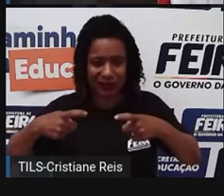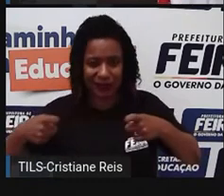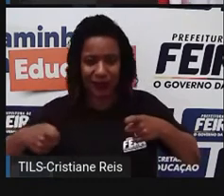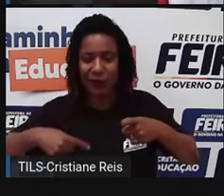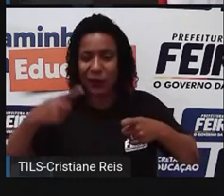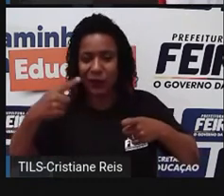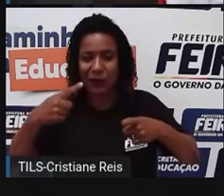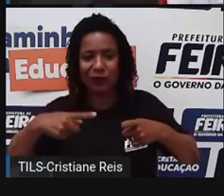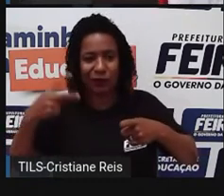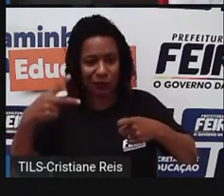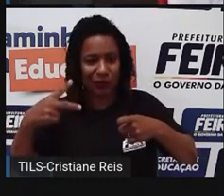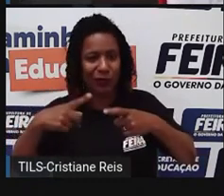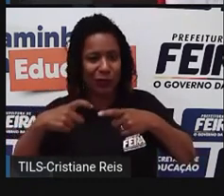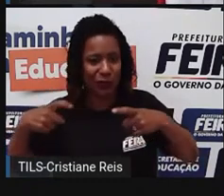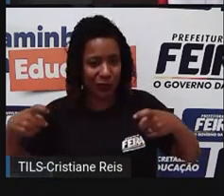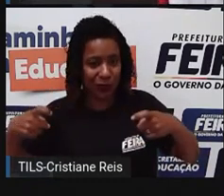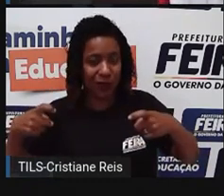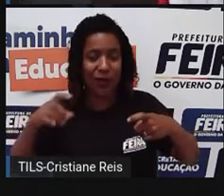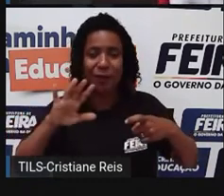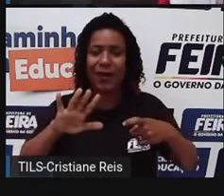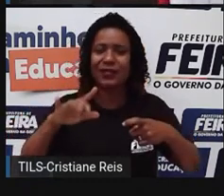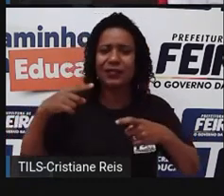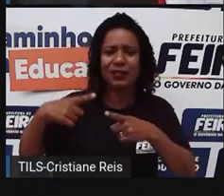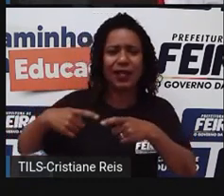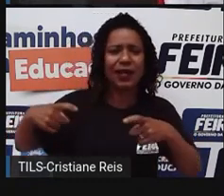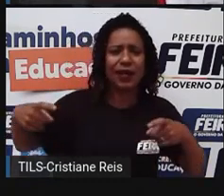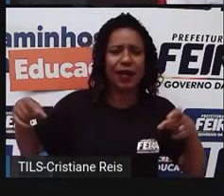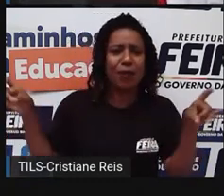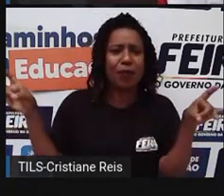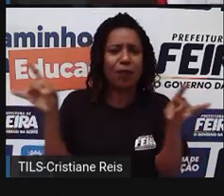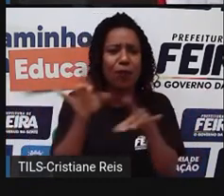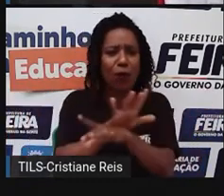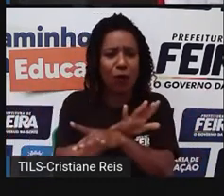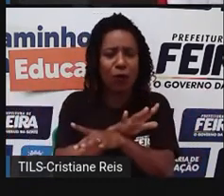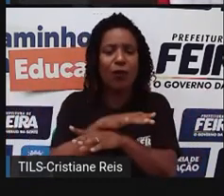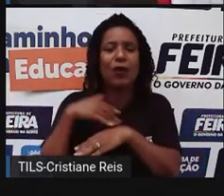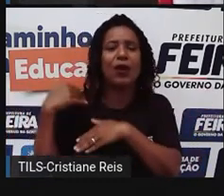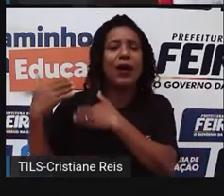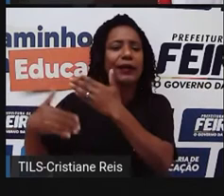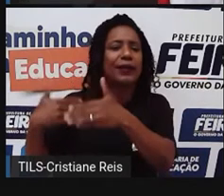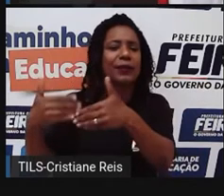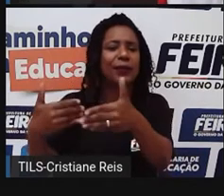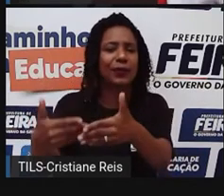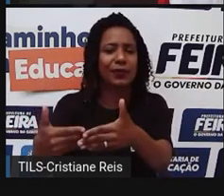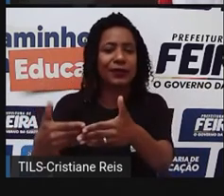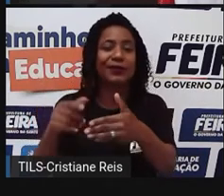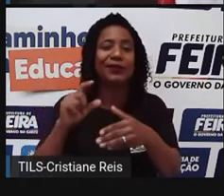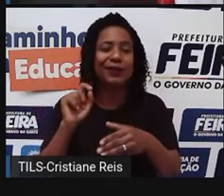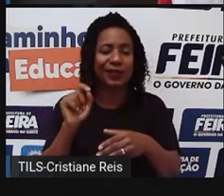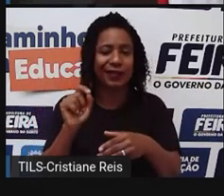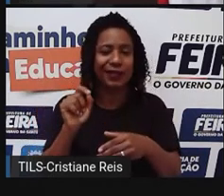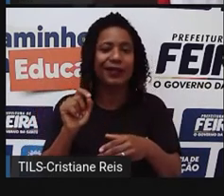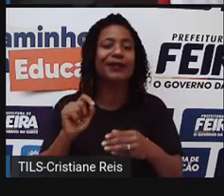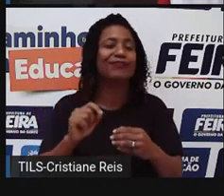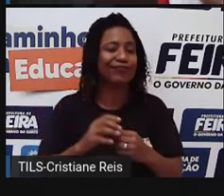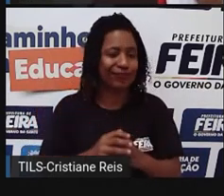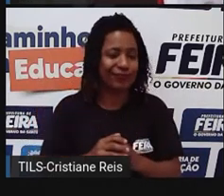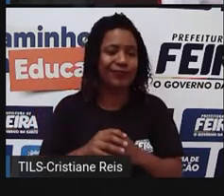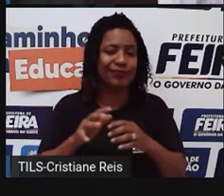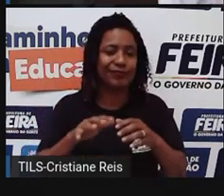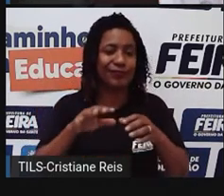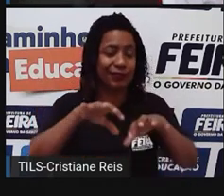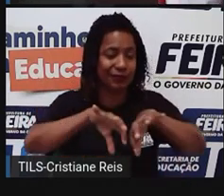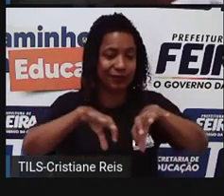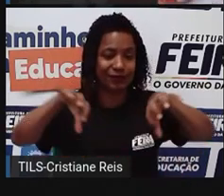dizendo, bi, né, dois, eram dois polos, de um lado a gente tinha a União Soviética, e do outro lado a gente tinha os Estados Unidos. Os